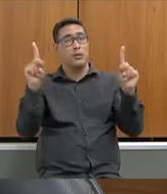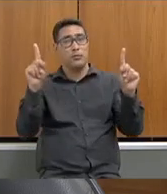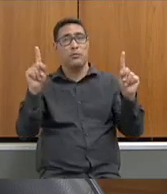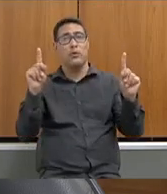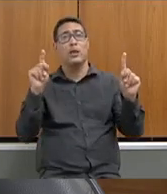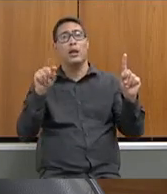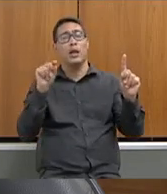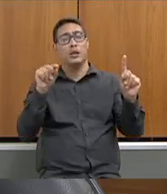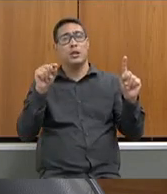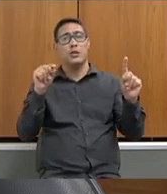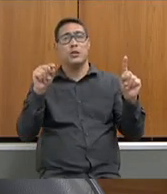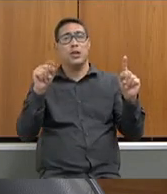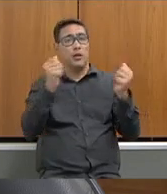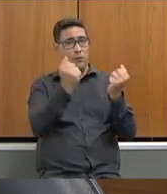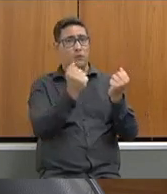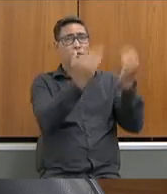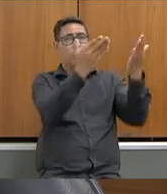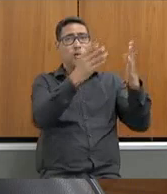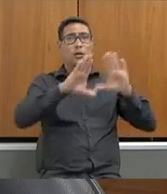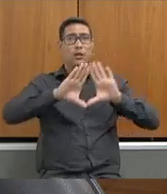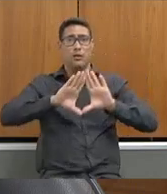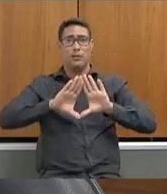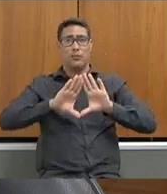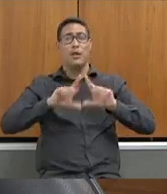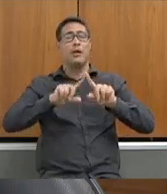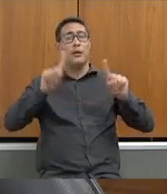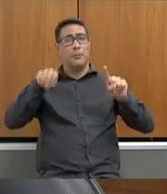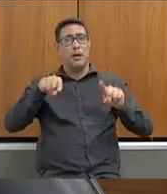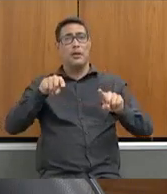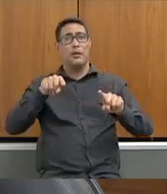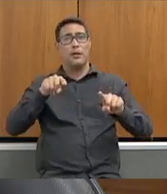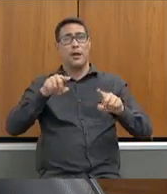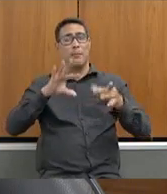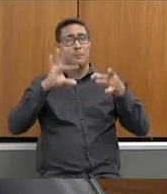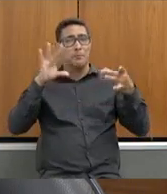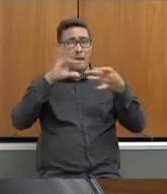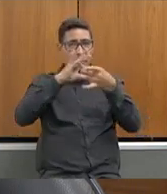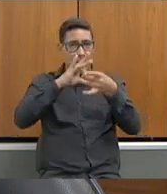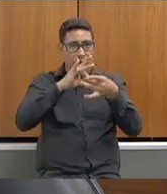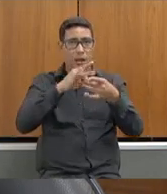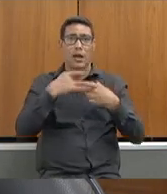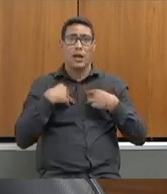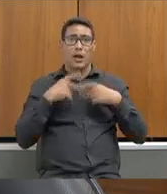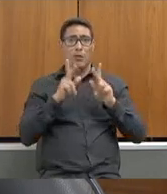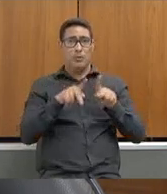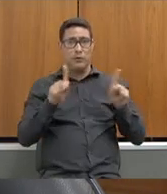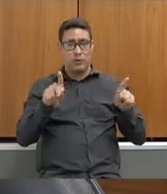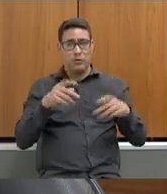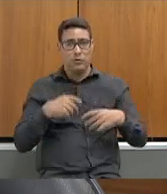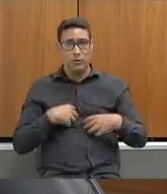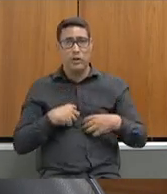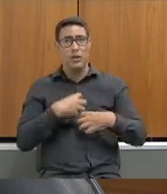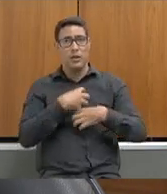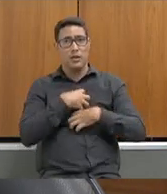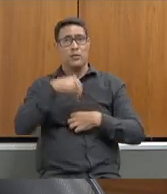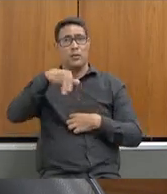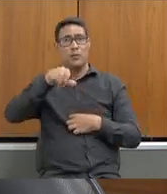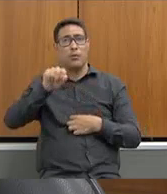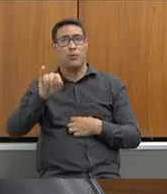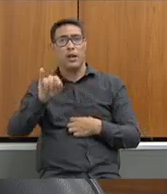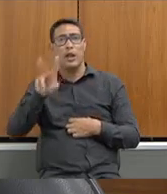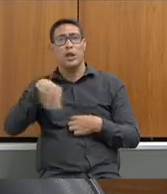da Assembleia, nossa parceria, enquanto professora, enquanto sensível à área, continua.